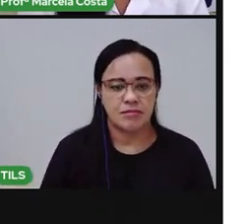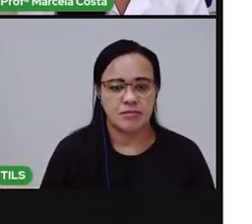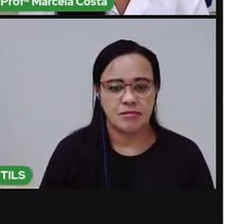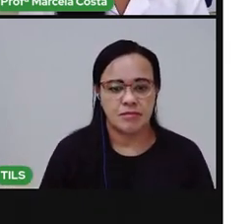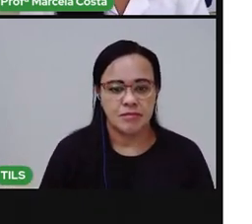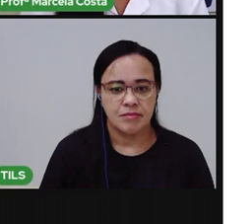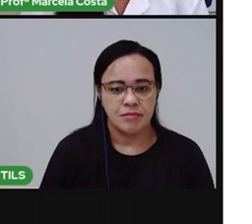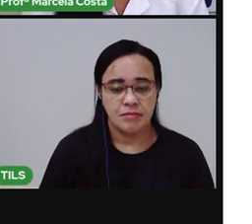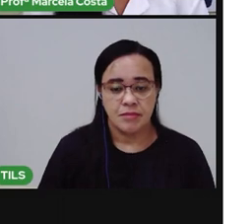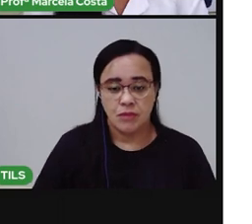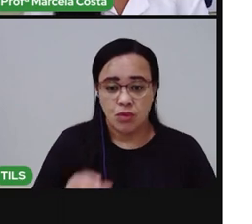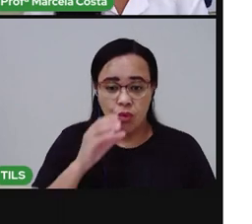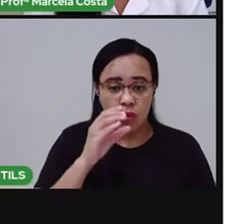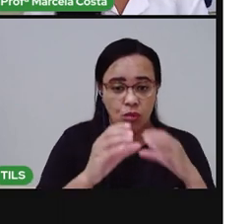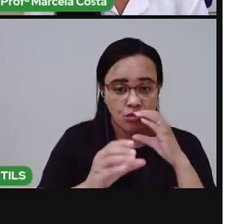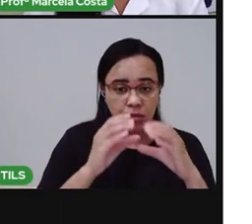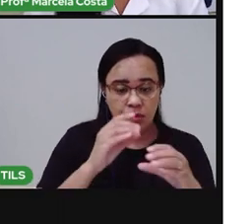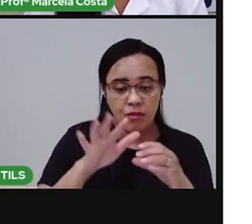comunicando a sua fé.